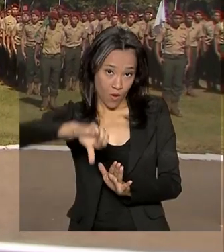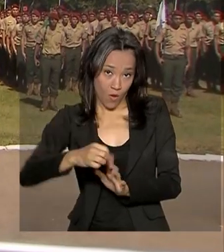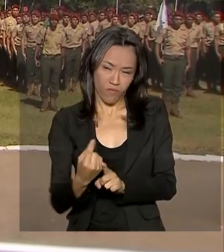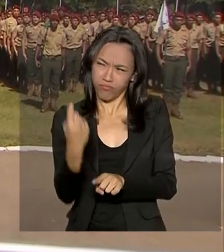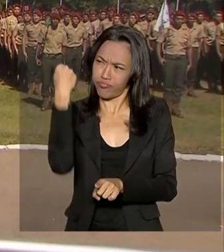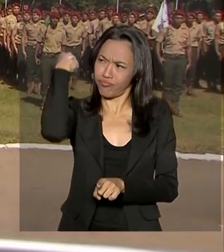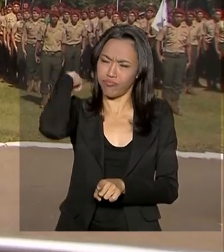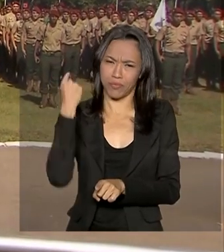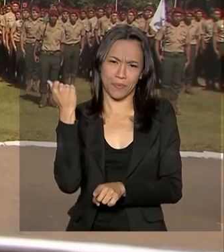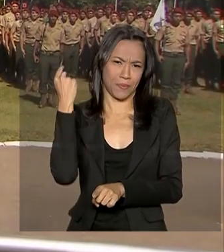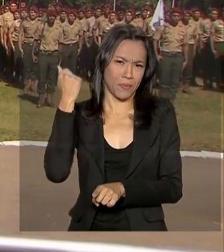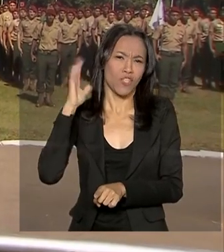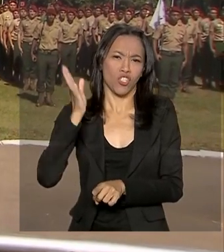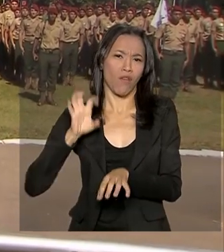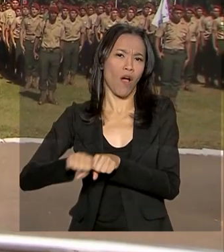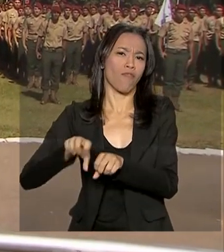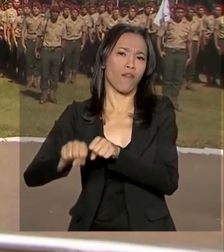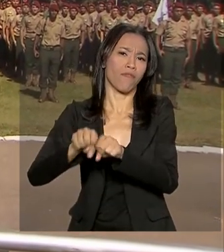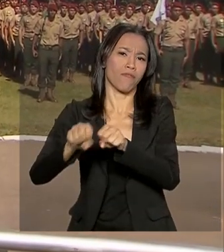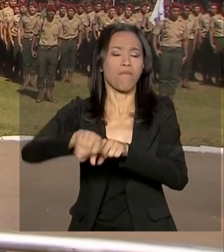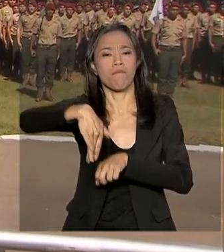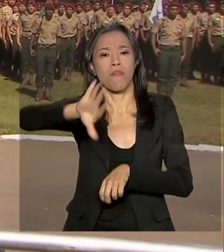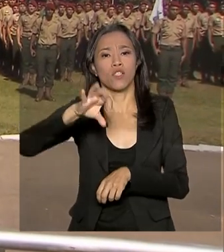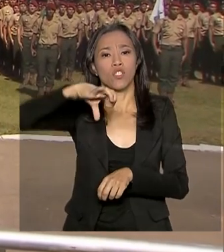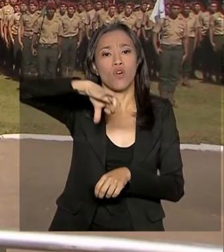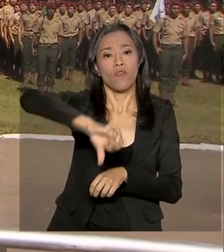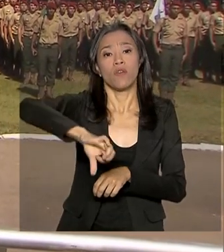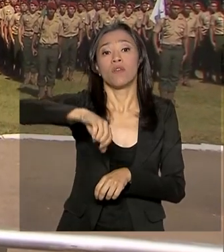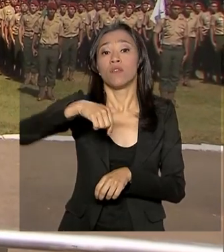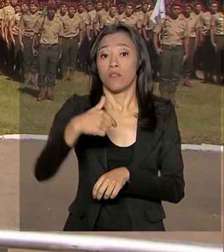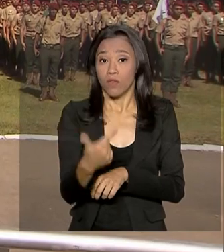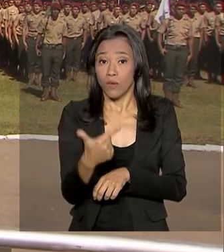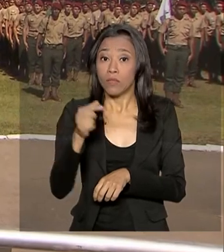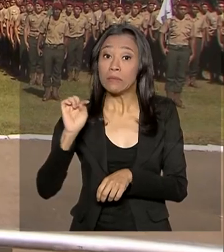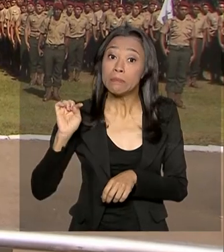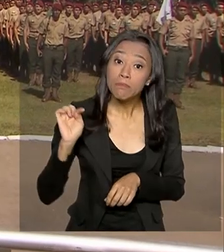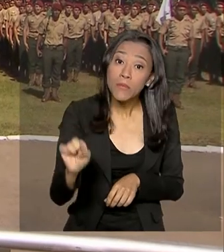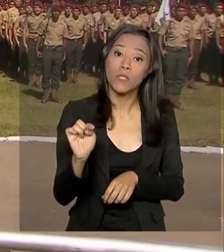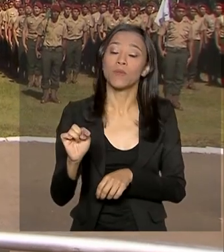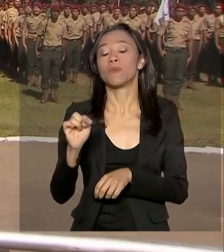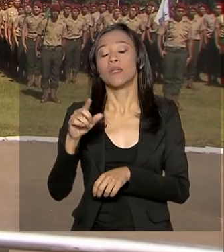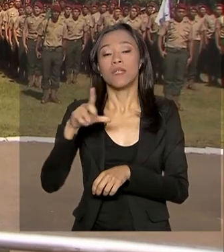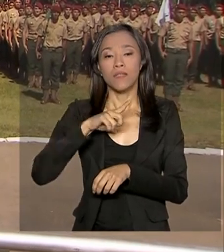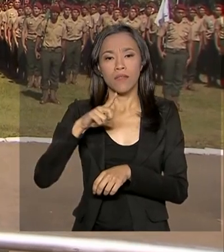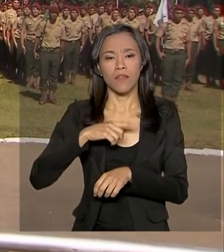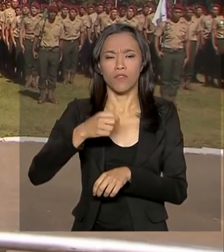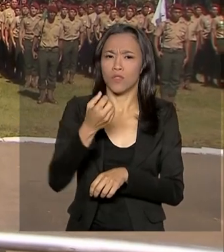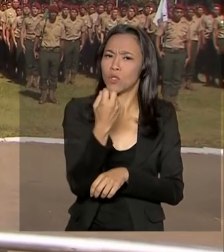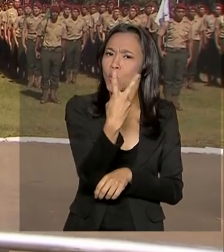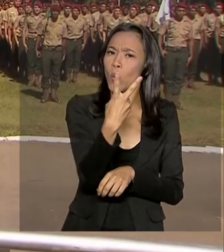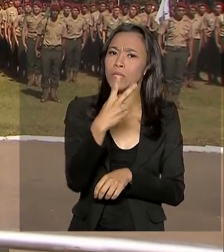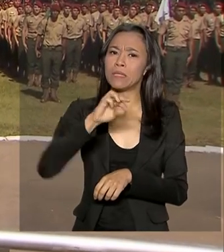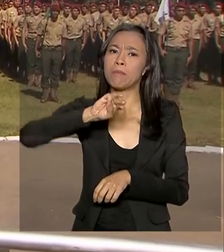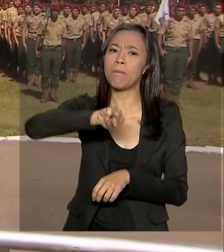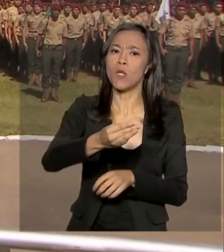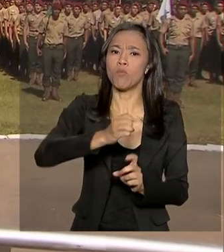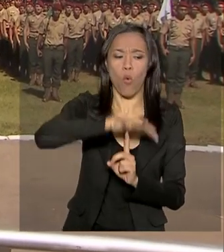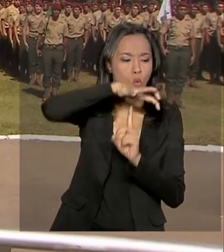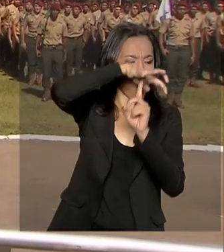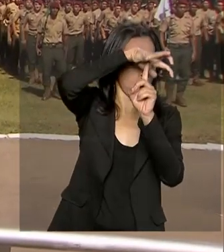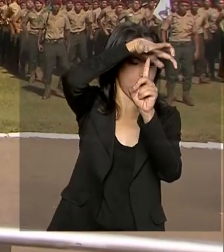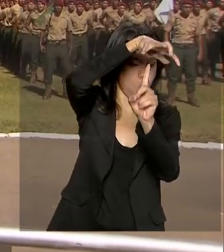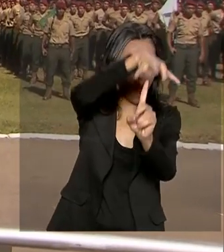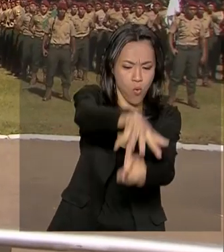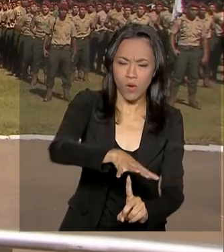Desde então, já foram formados mais de 92 mil militares, que realizaram cerca de 2 milhões de saltos em diversas